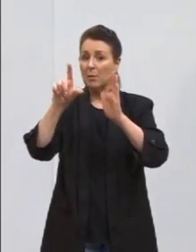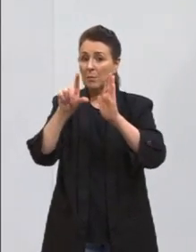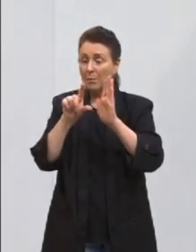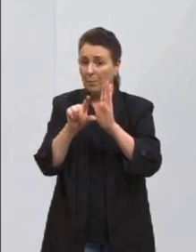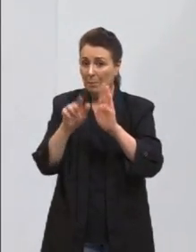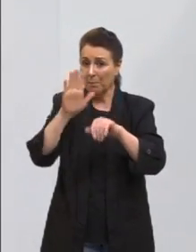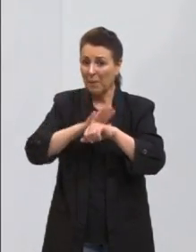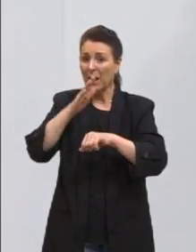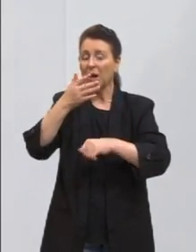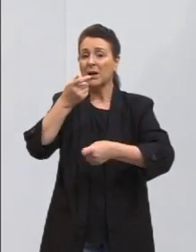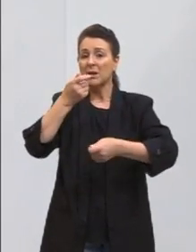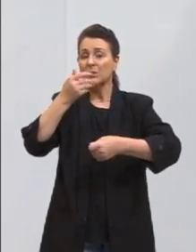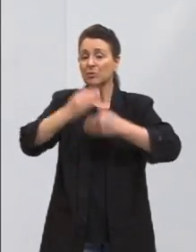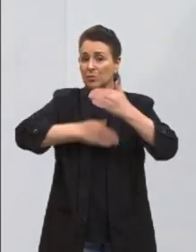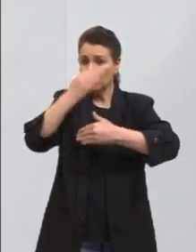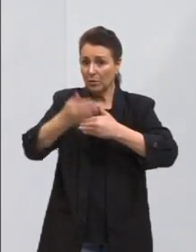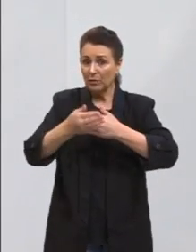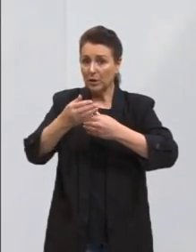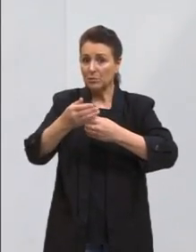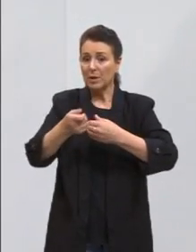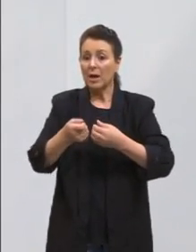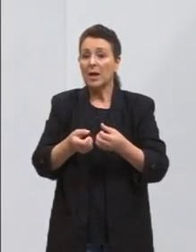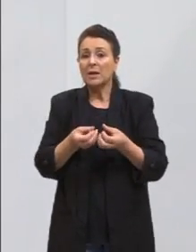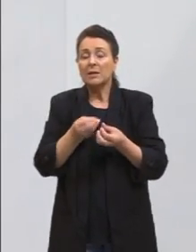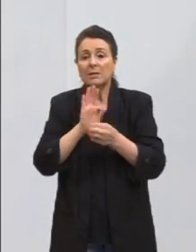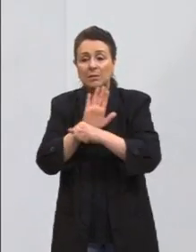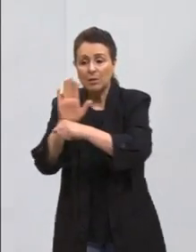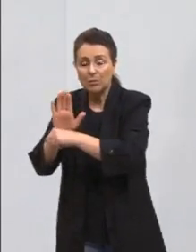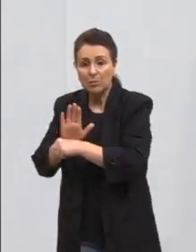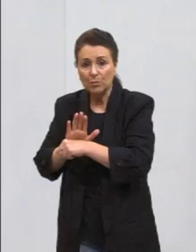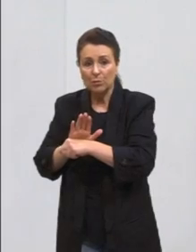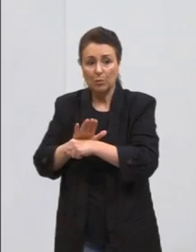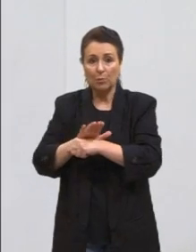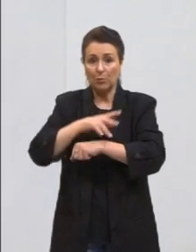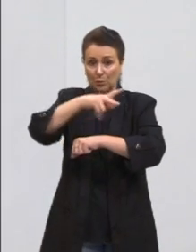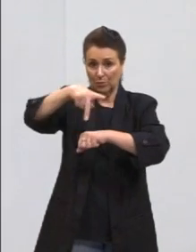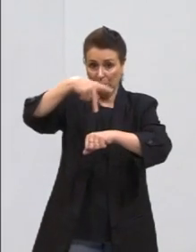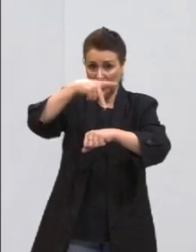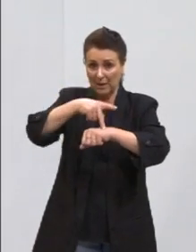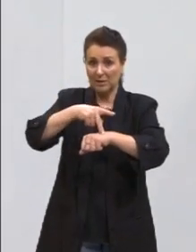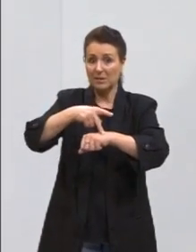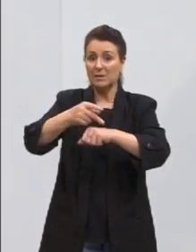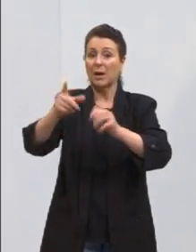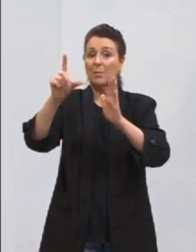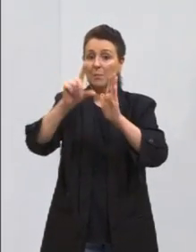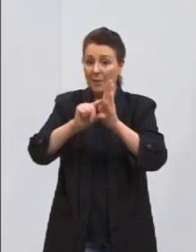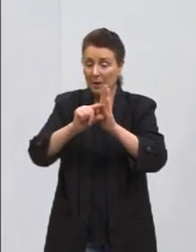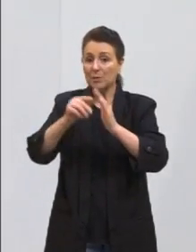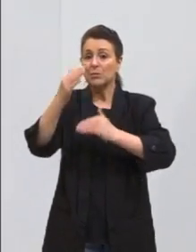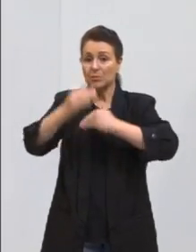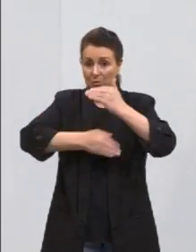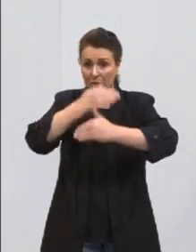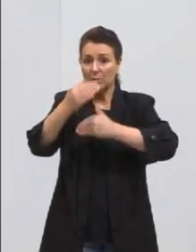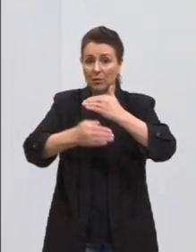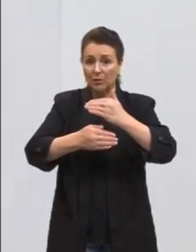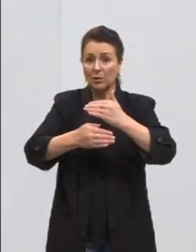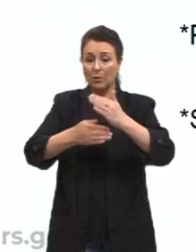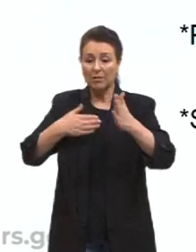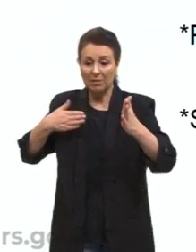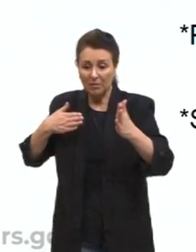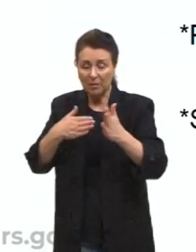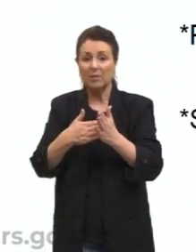desenvolvidos consigam atacar, consigam enfrentar essa questão da degradação ambiental e poluição etc.